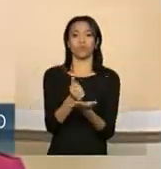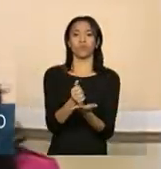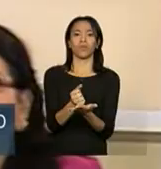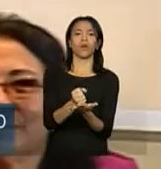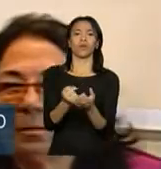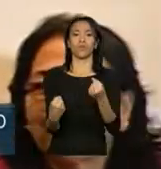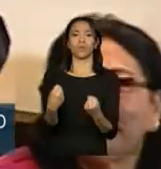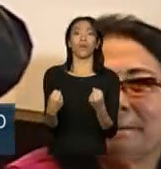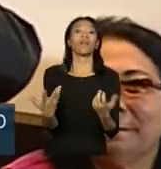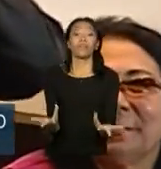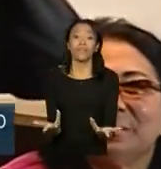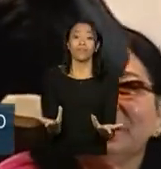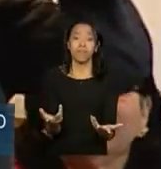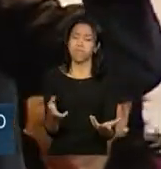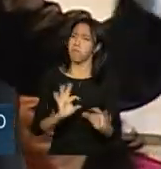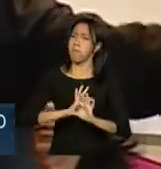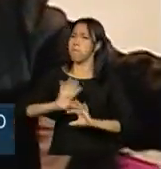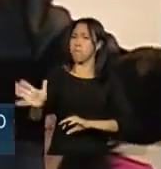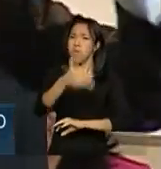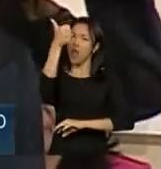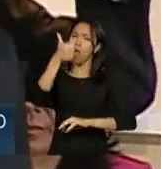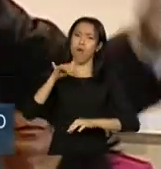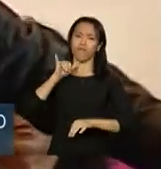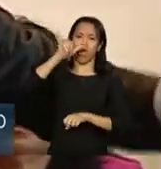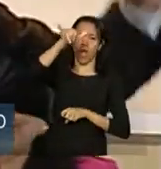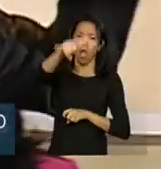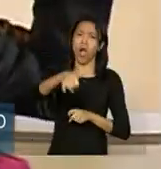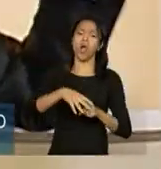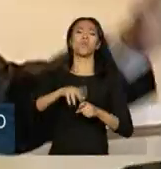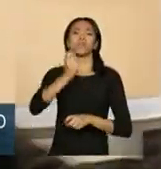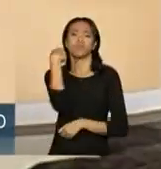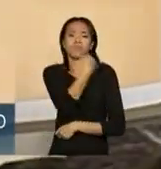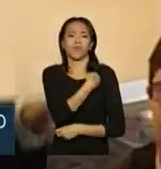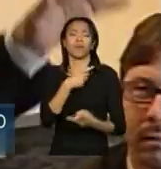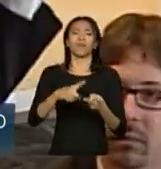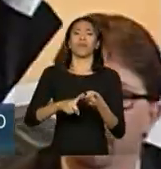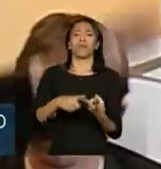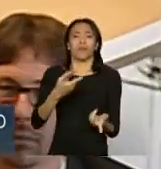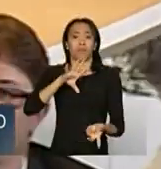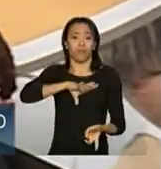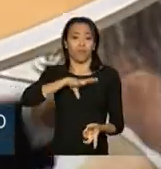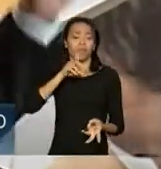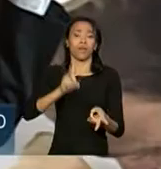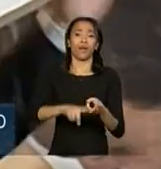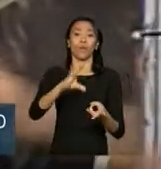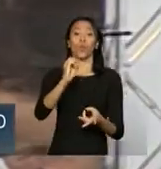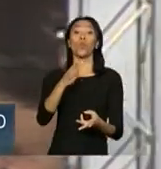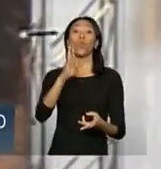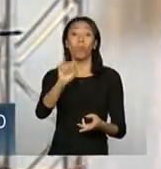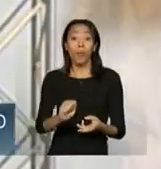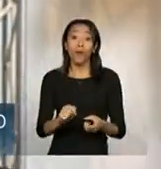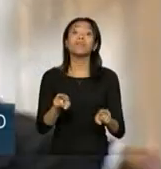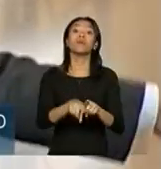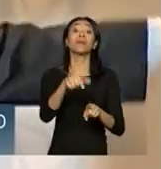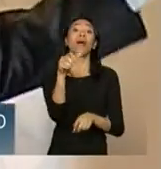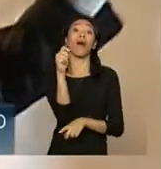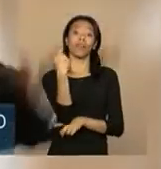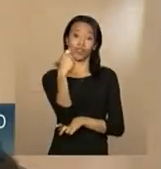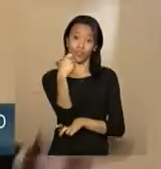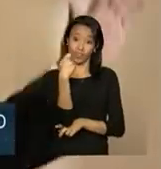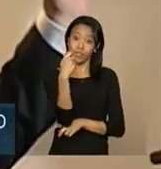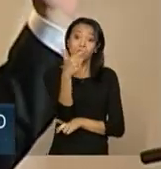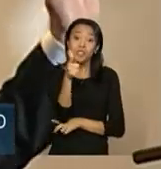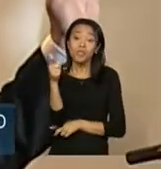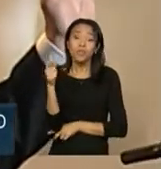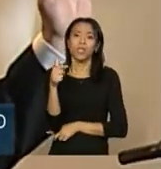estruturado lá, na Espanha, Portugal, em Cuba, na Argentina, de onde vocês vieram, se não